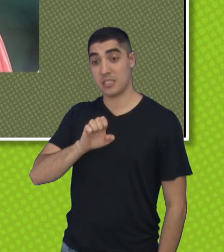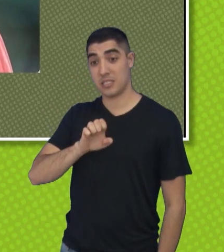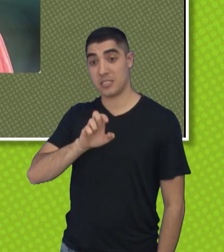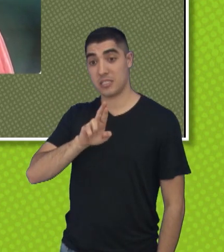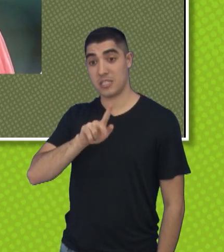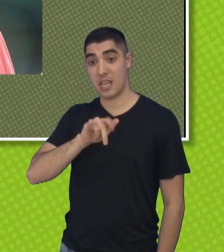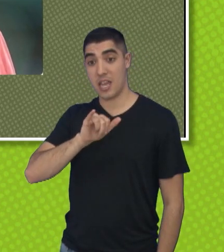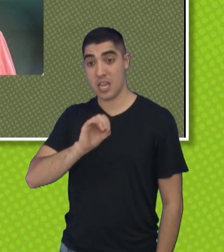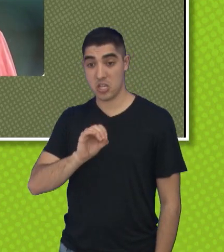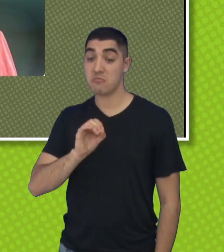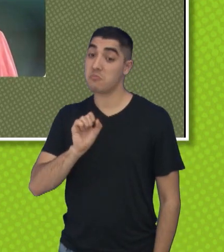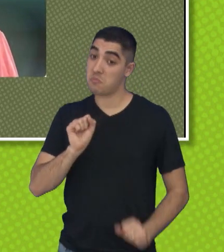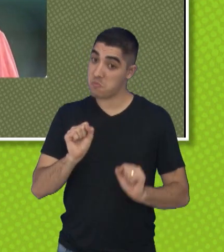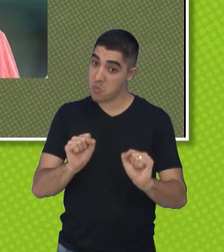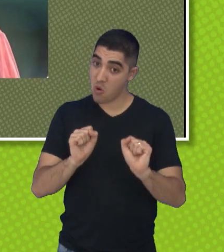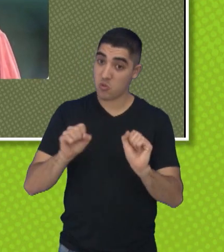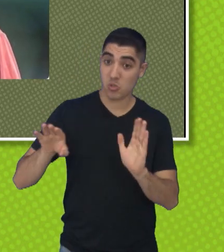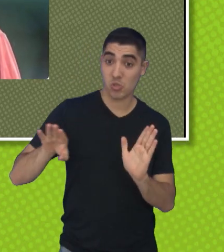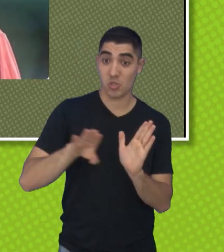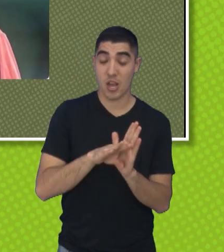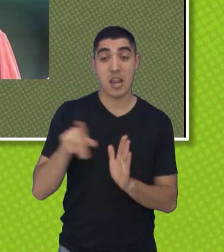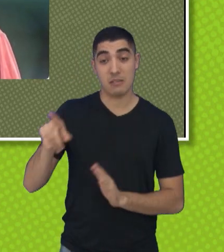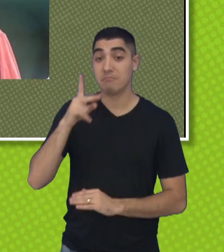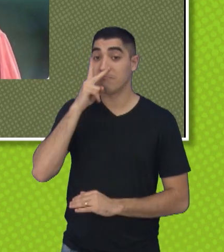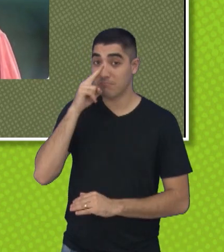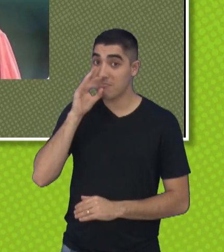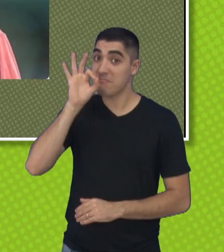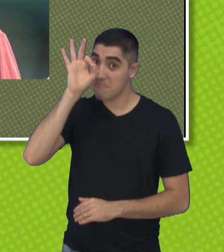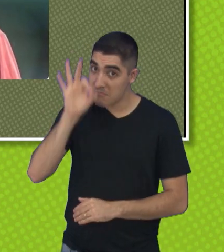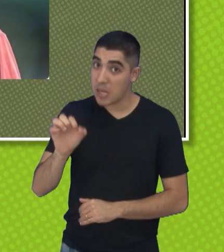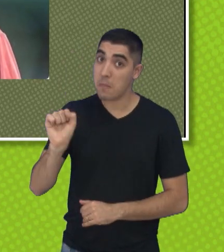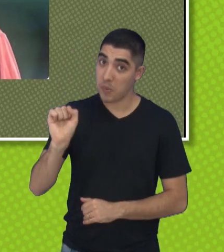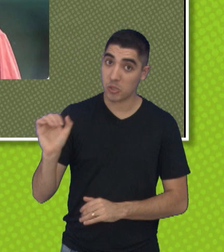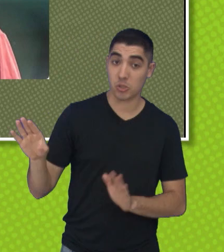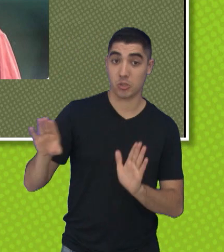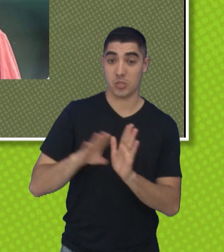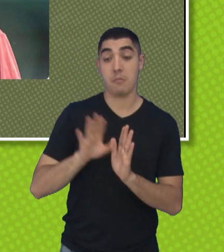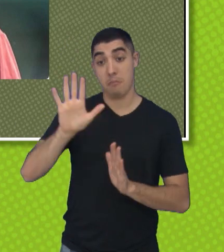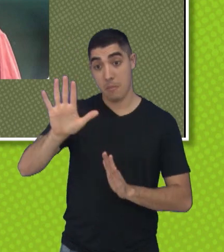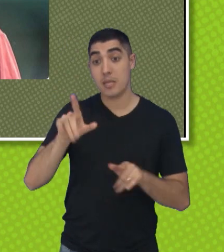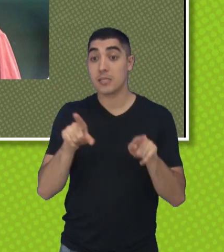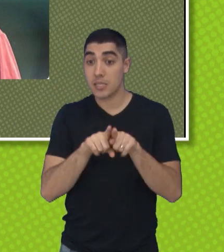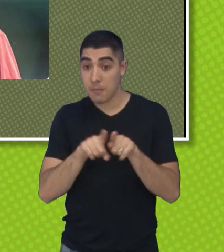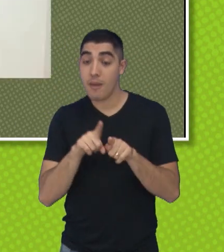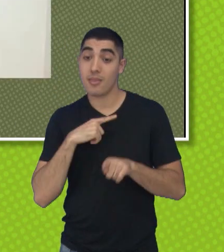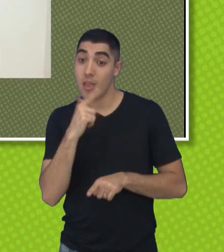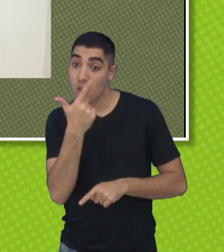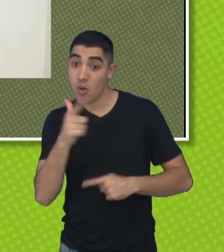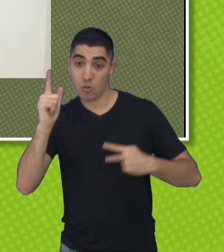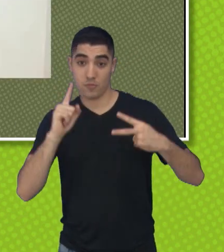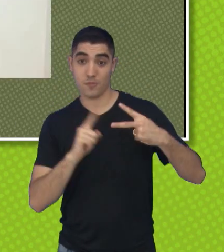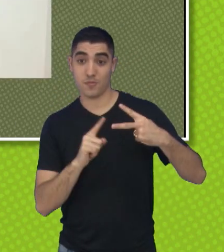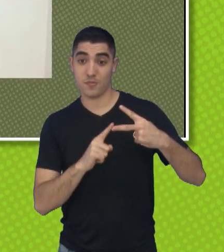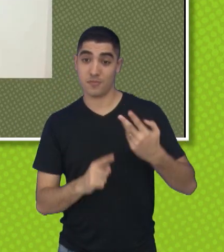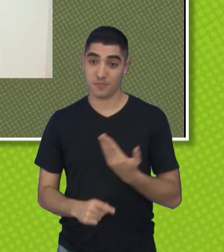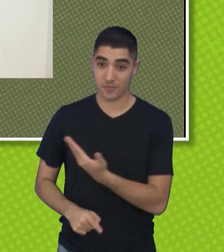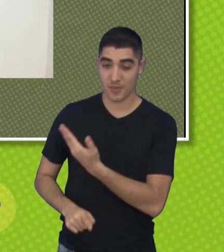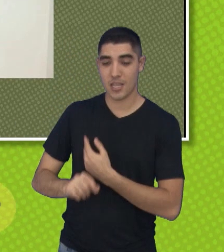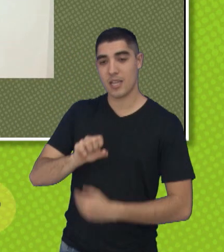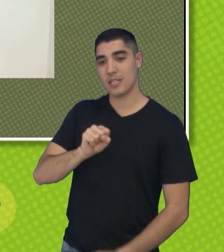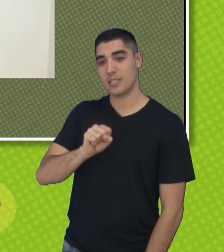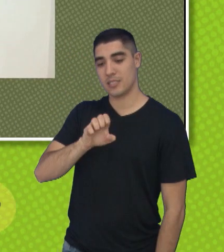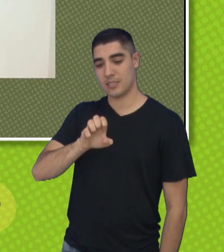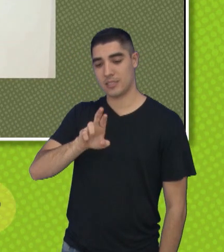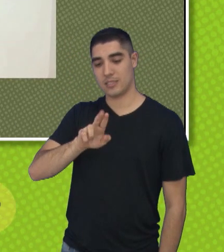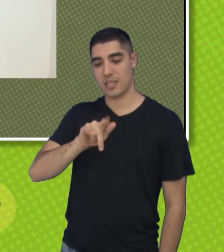negociação, é absolutamente normal, ele é o mais cotado, para assumir o São José, mas corre por fora, um outro Sérgio, que é o Sérgio Soares,